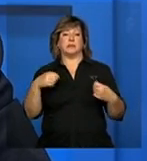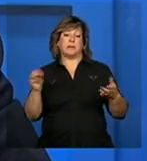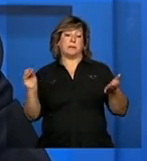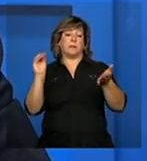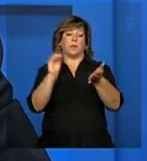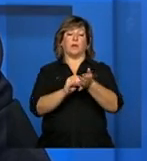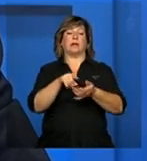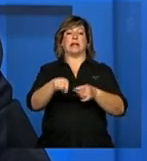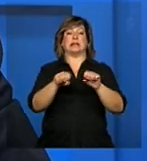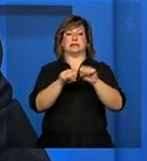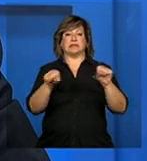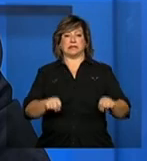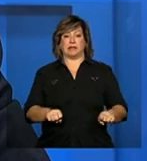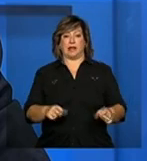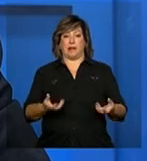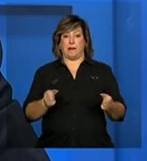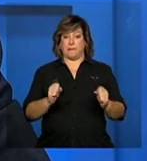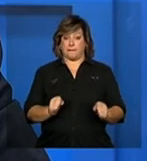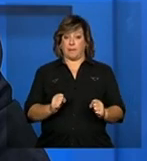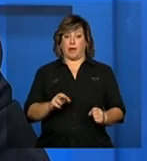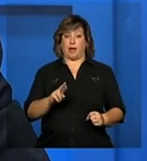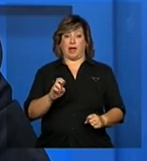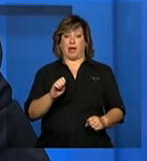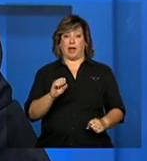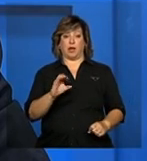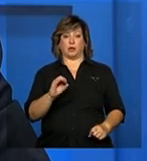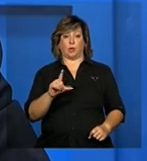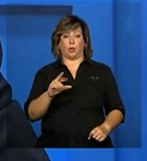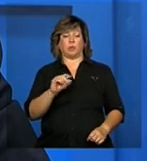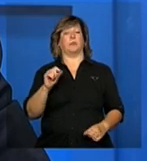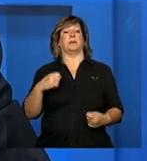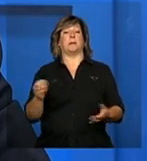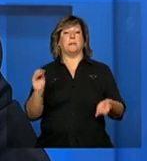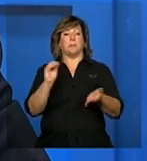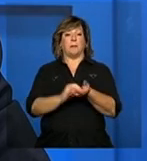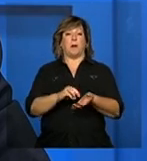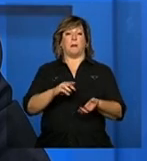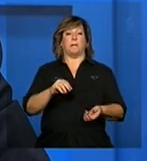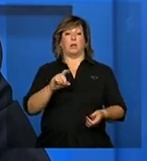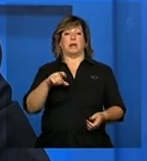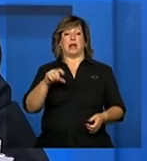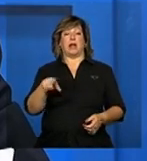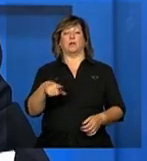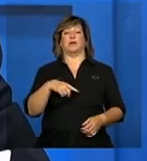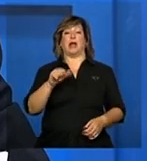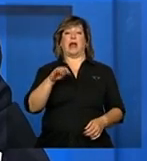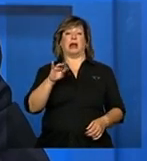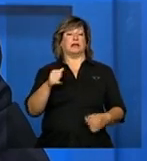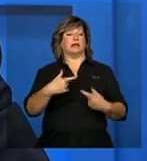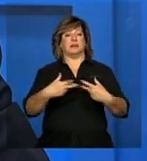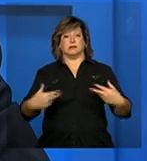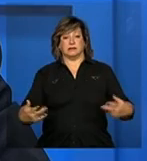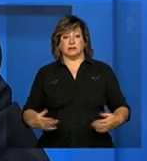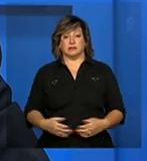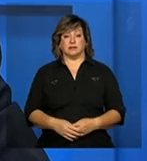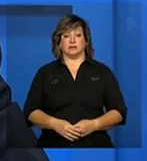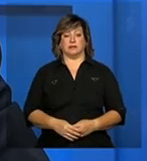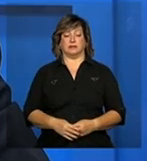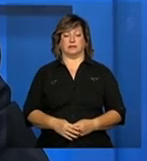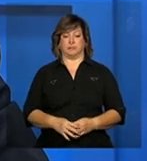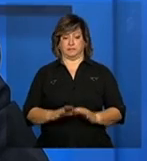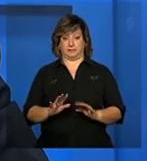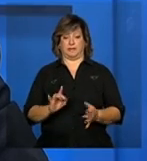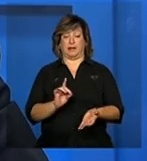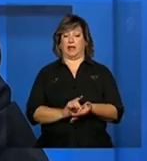pode ser a resolução tem que enviar o modelo anexo a atas etc na